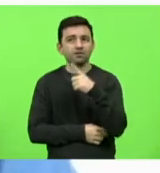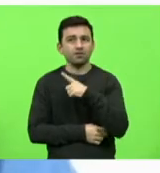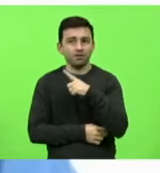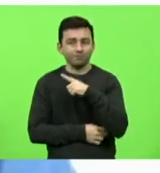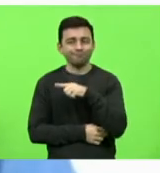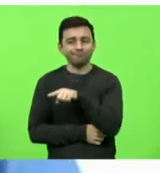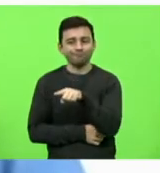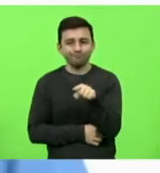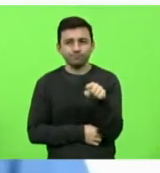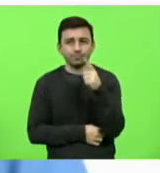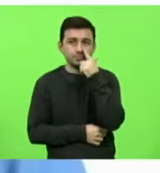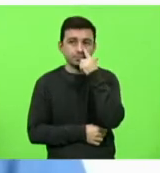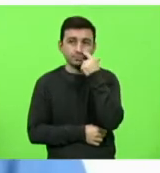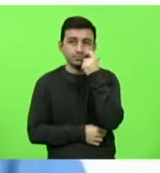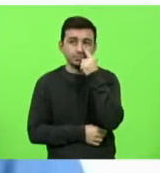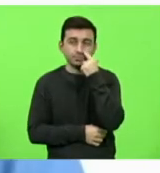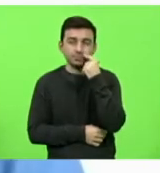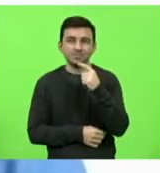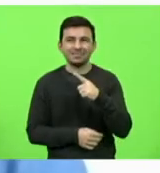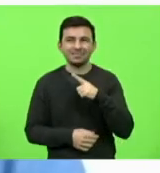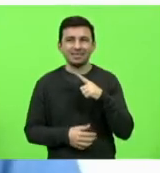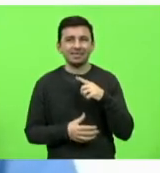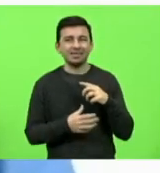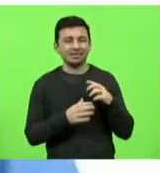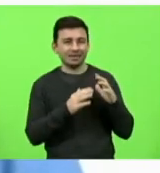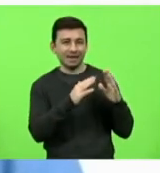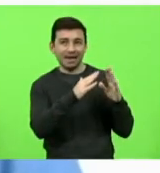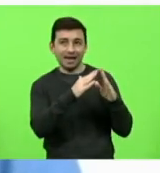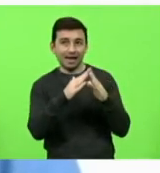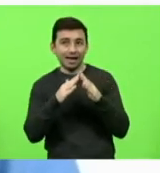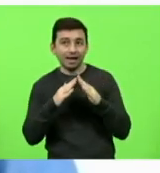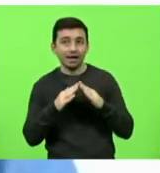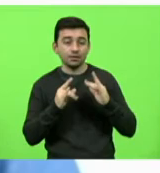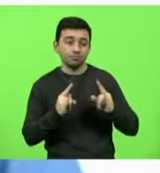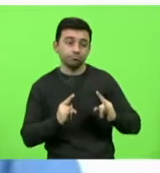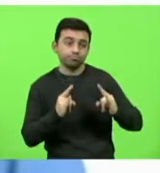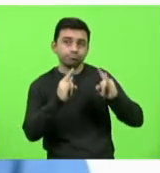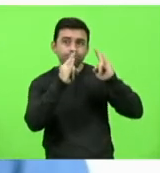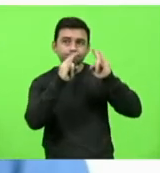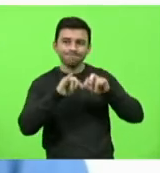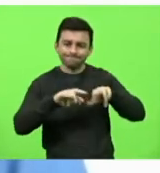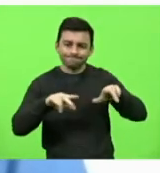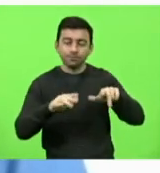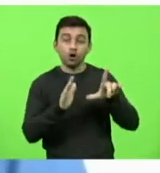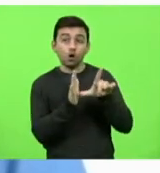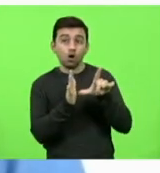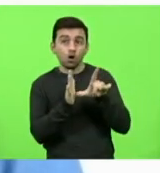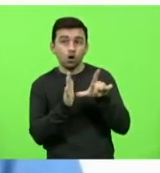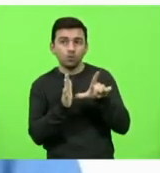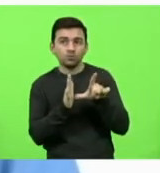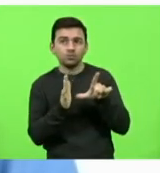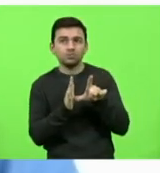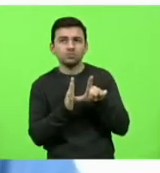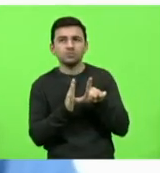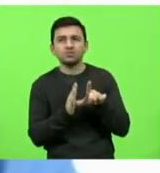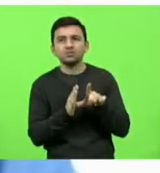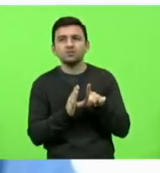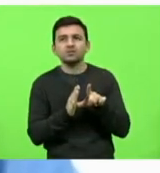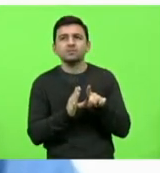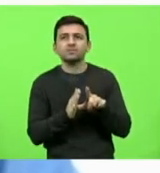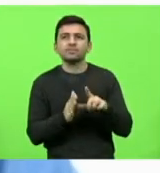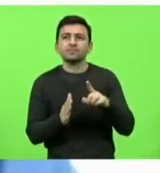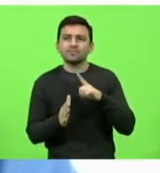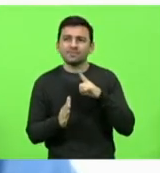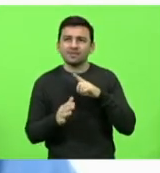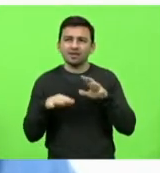residências, condomínios, lojas, que acabam tendo até